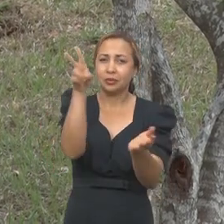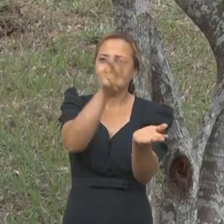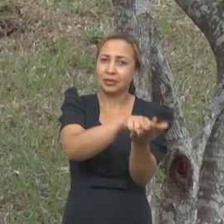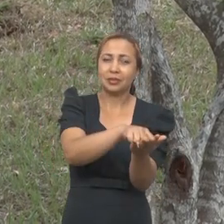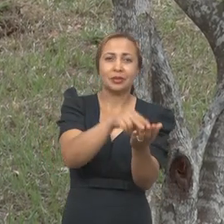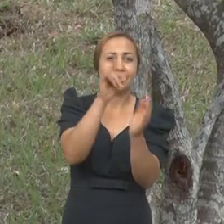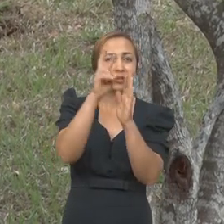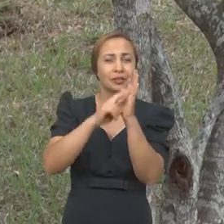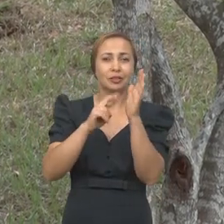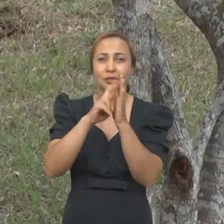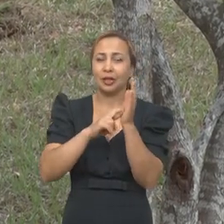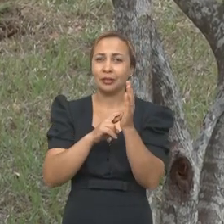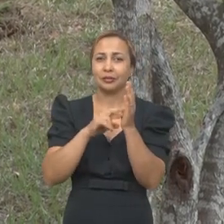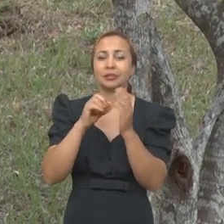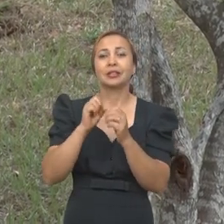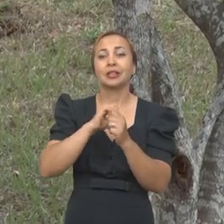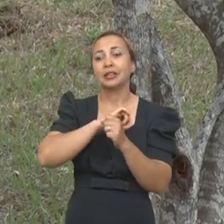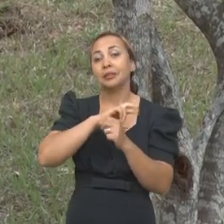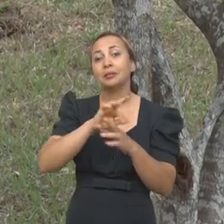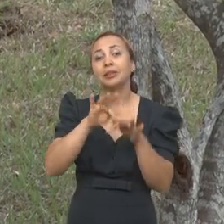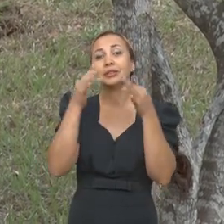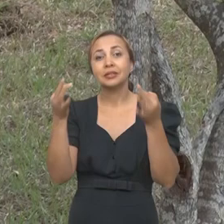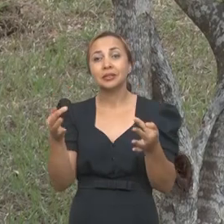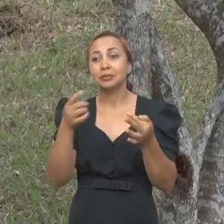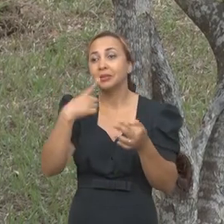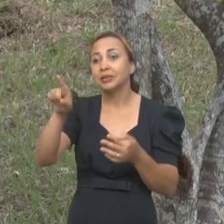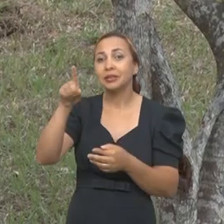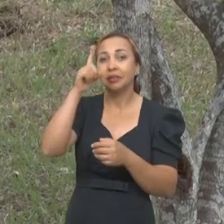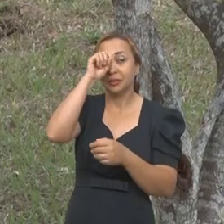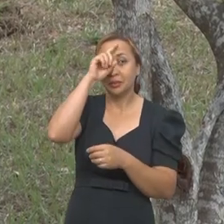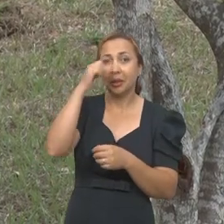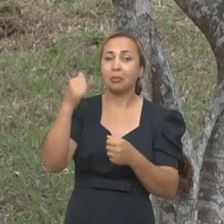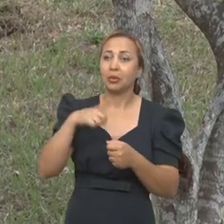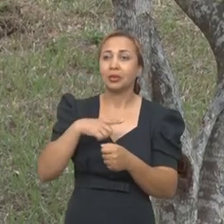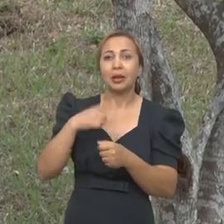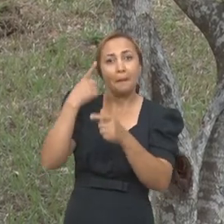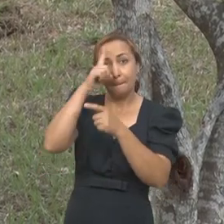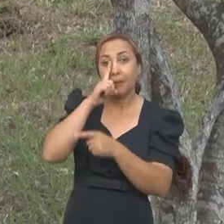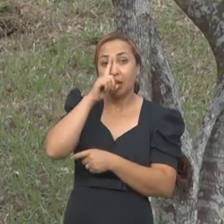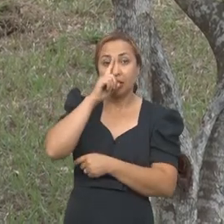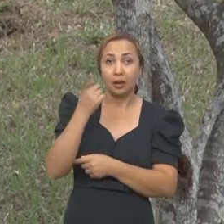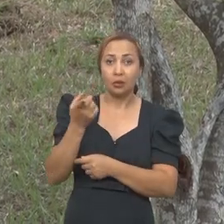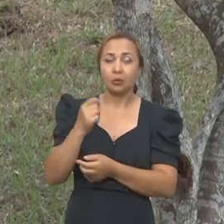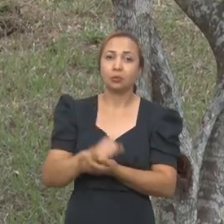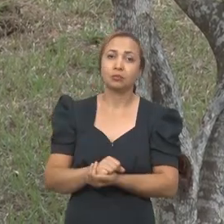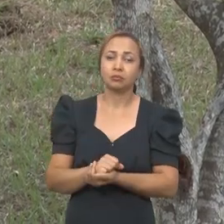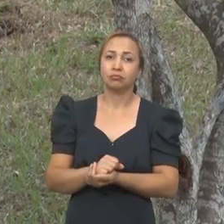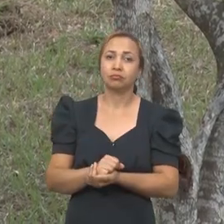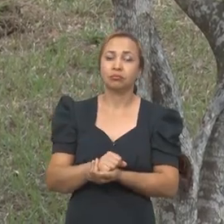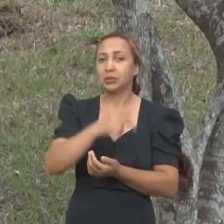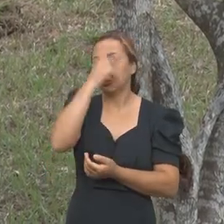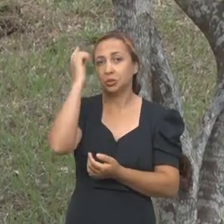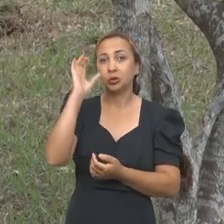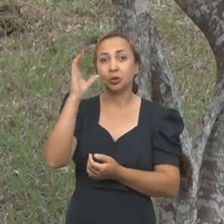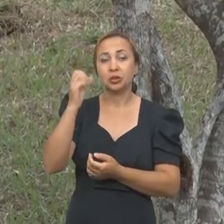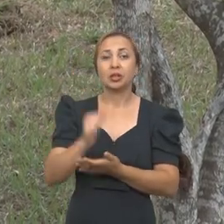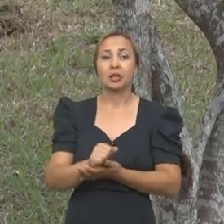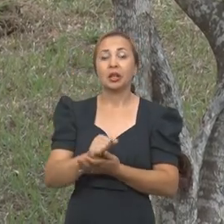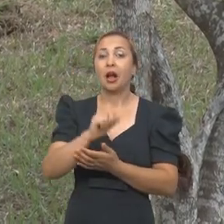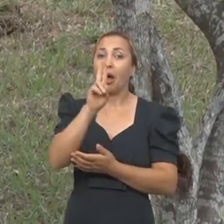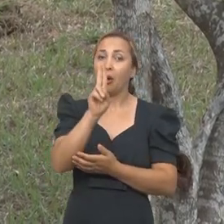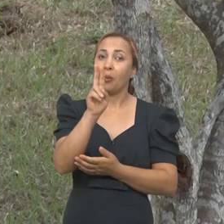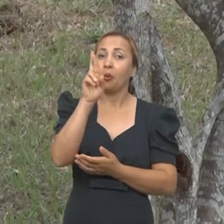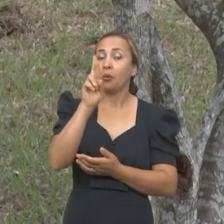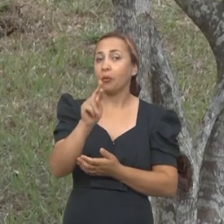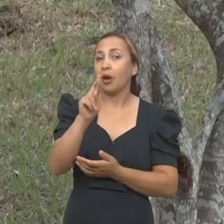registradas, e uma simples ida ao hospital pode trazer riscos. Cientistas da Universidade Federal do Recôncavo da Bahia